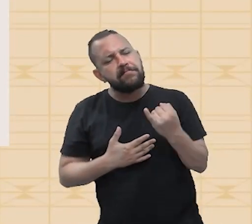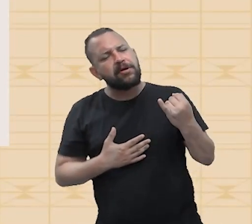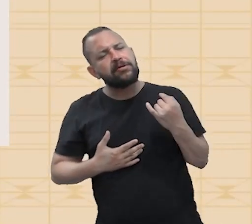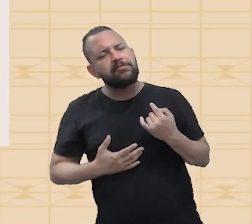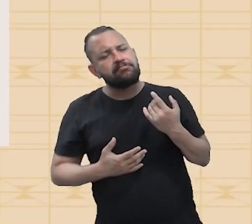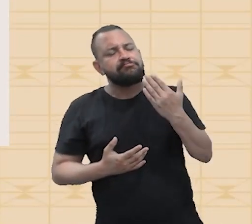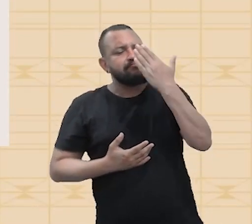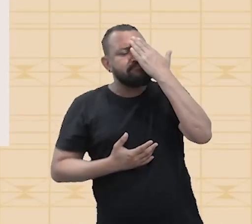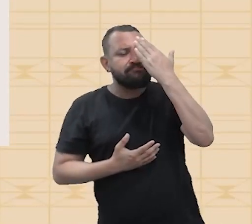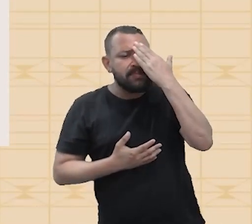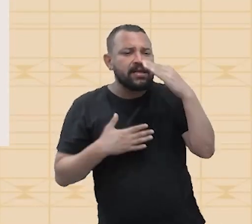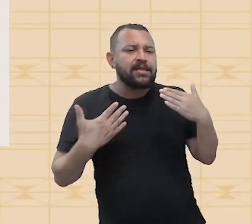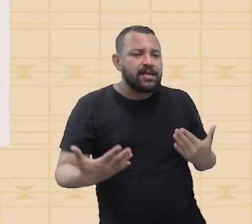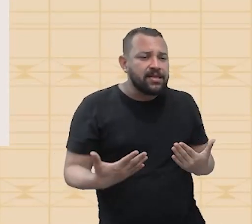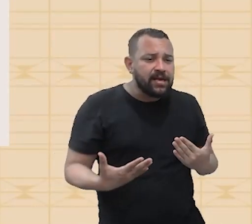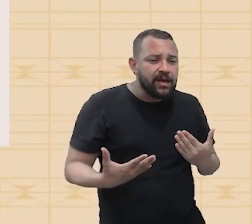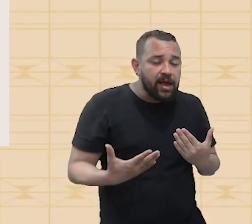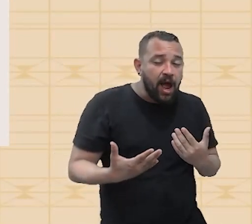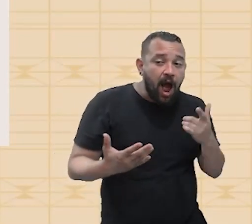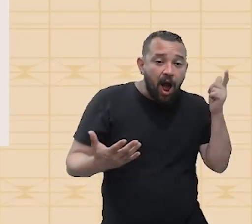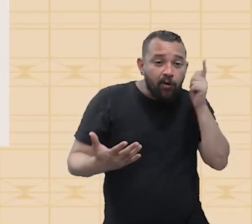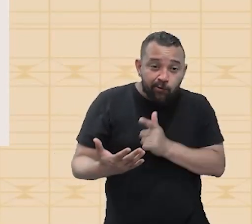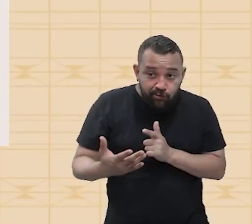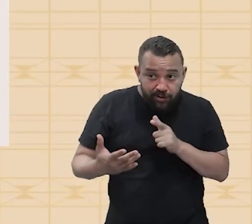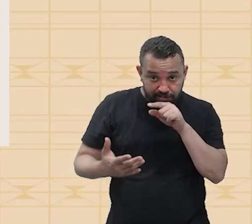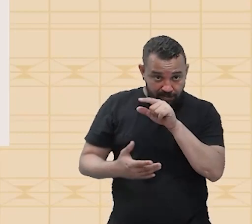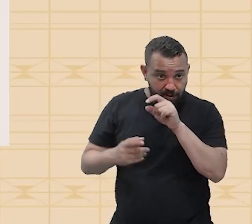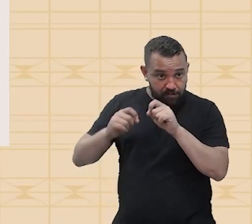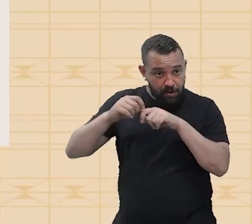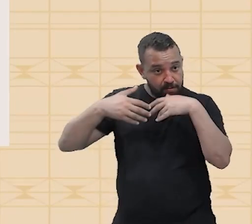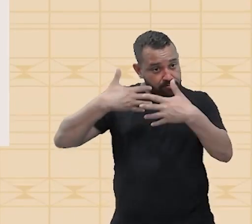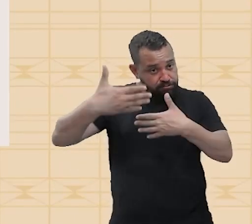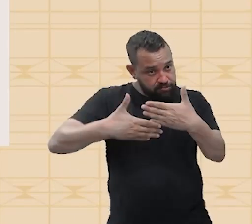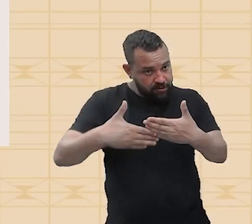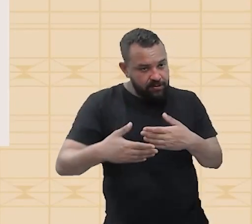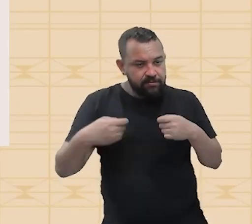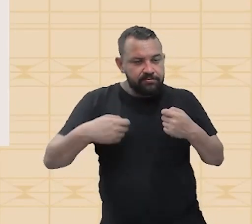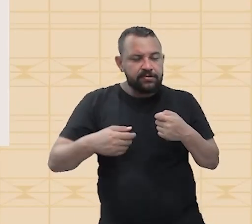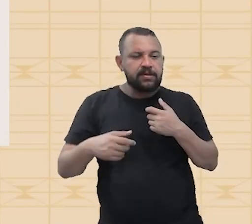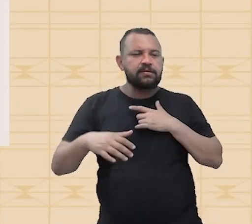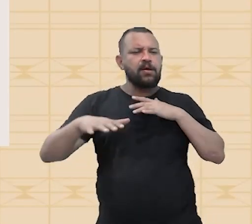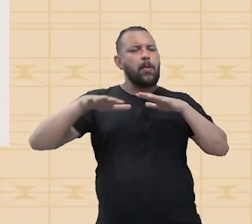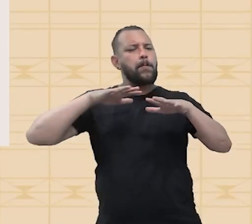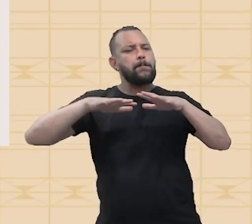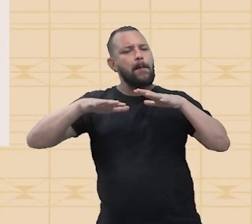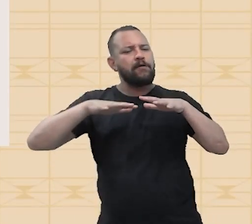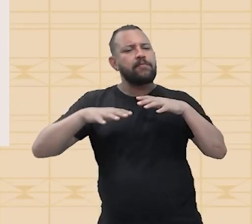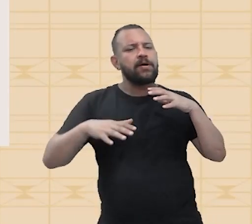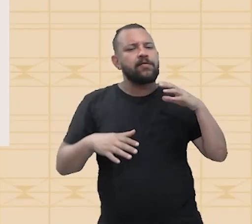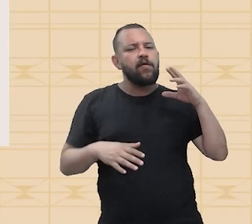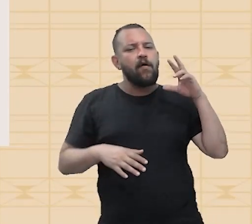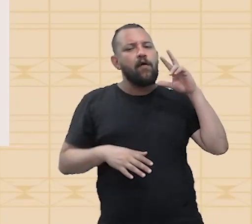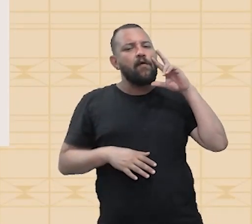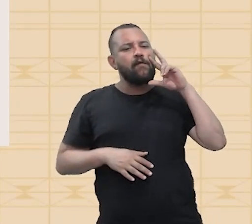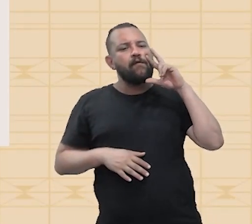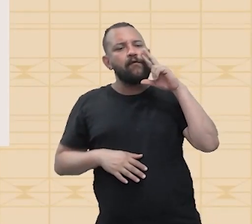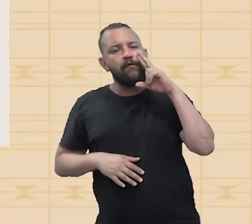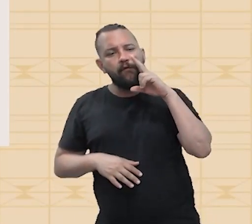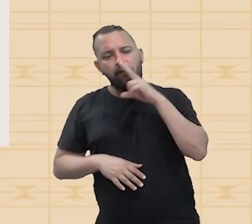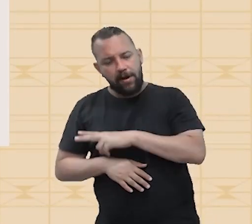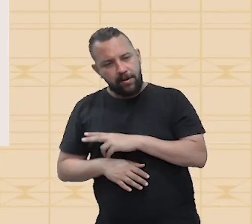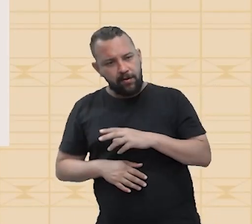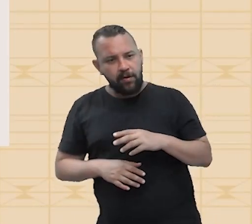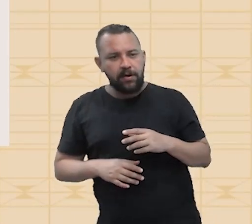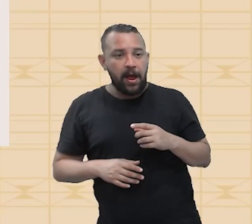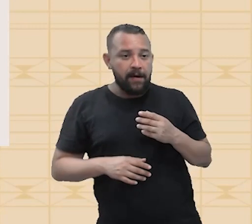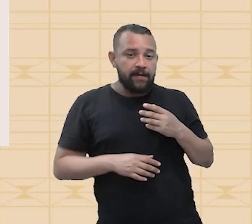entender que para esse fenômeno ocorra, nós temos que ter uma velocidade desse som. E esse som, ele não tem a